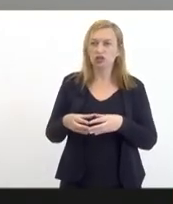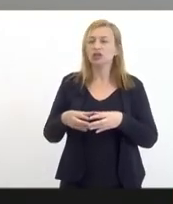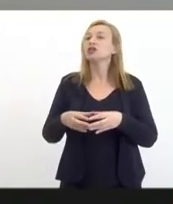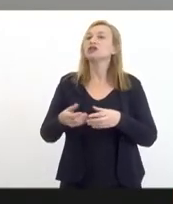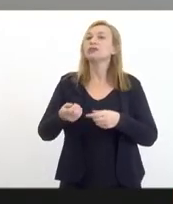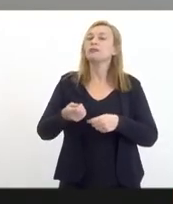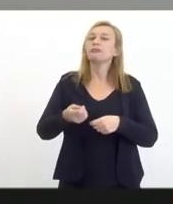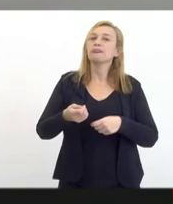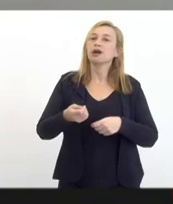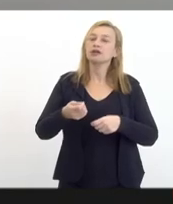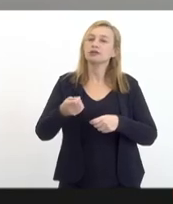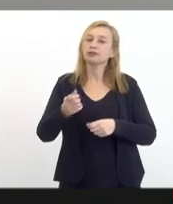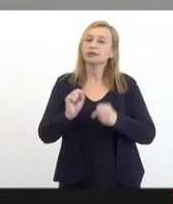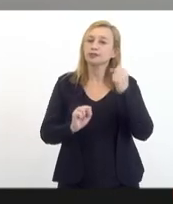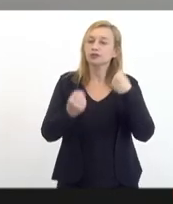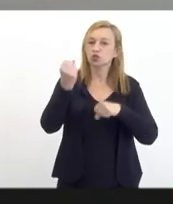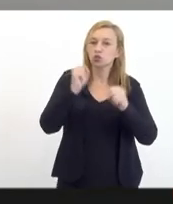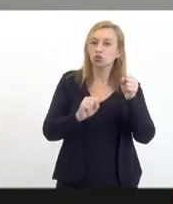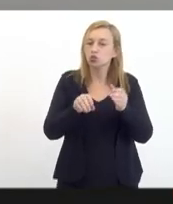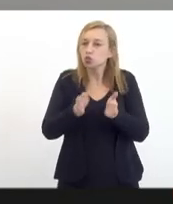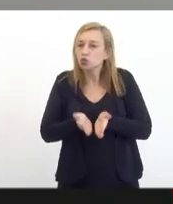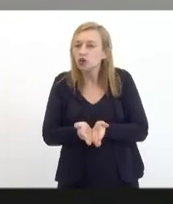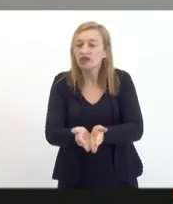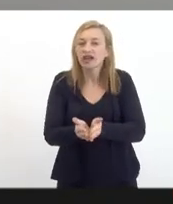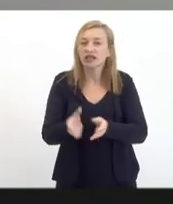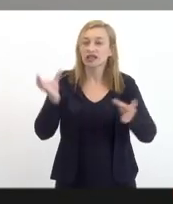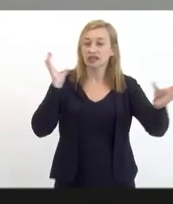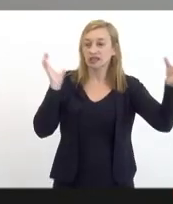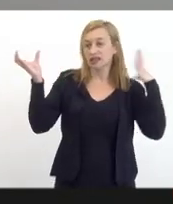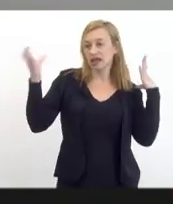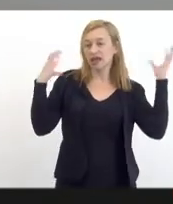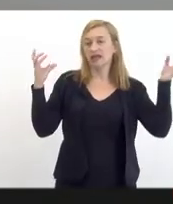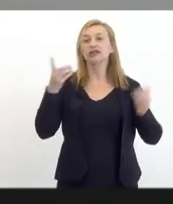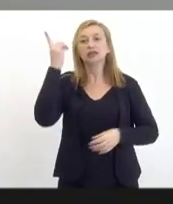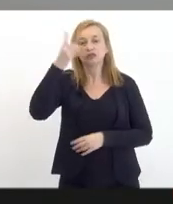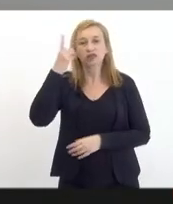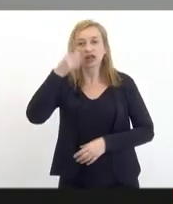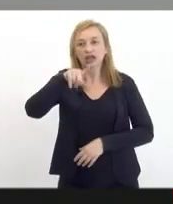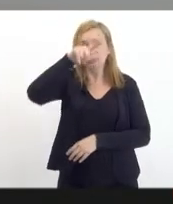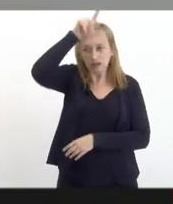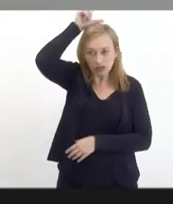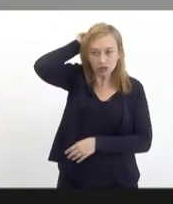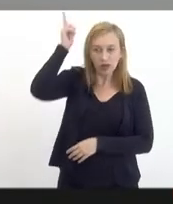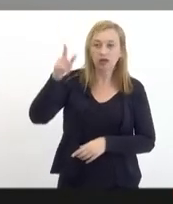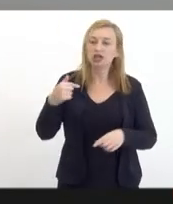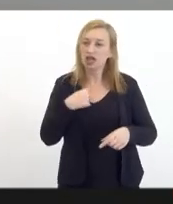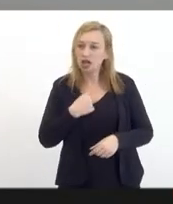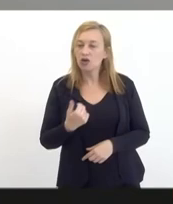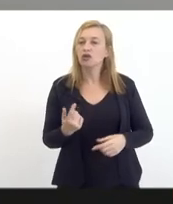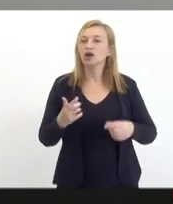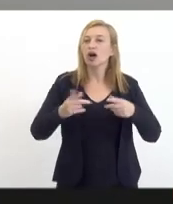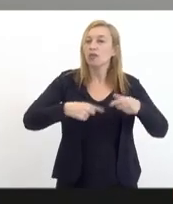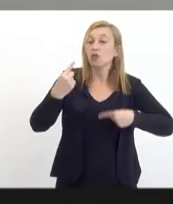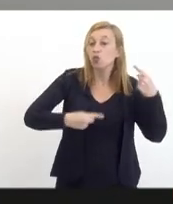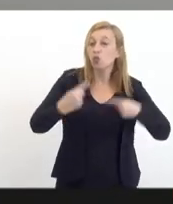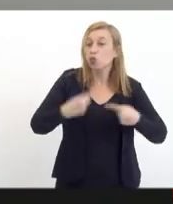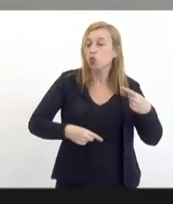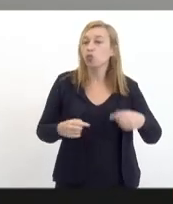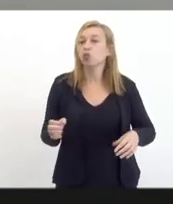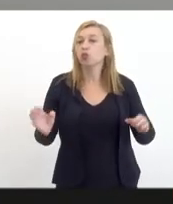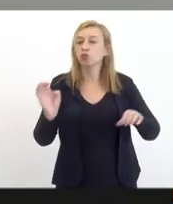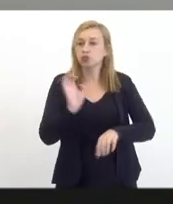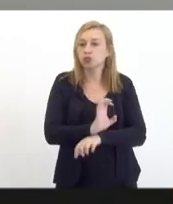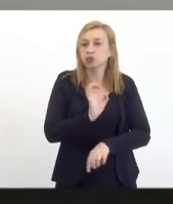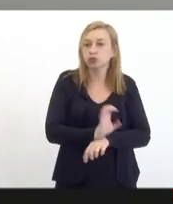gente tem um projeto tramitando na casa Célia Jordão Luiz Paulo e eu sobre as diretrizes da política estadual de fomento à